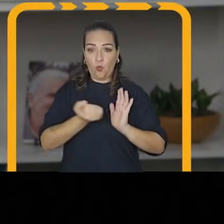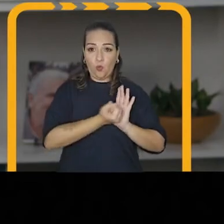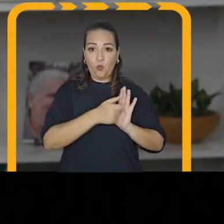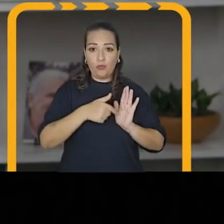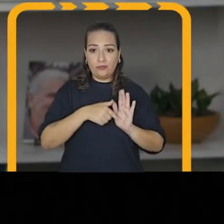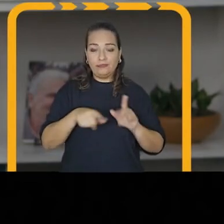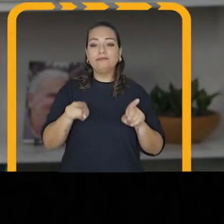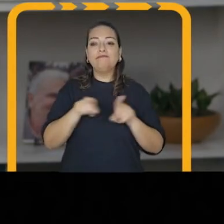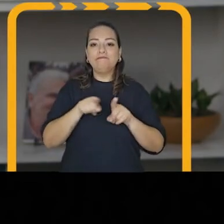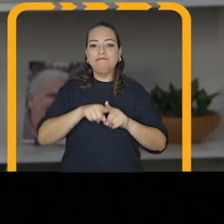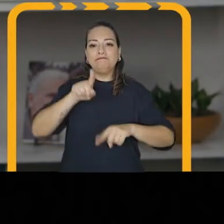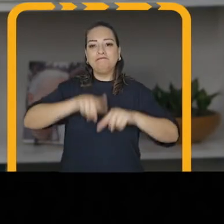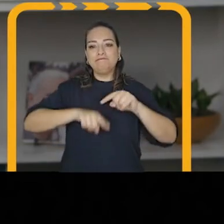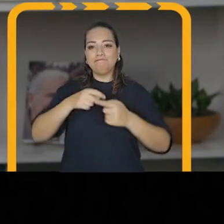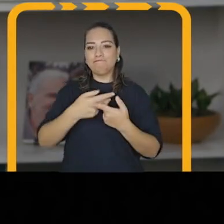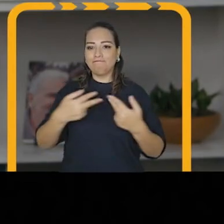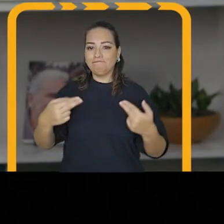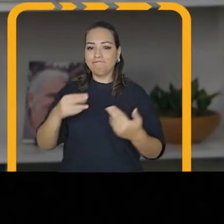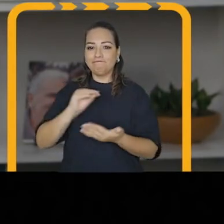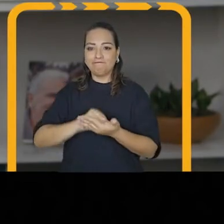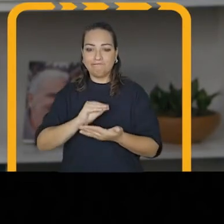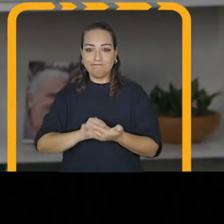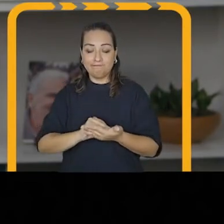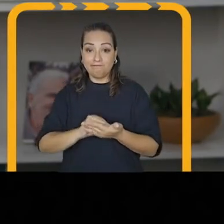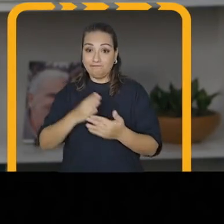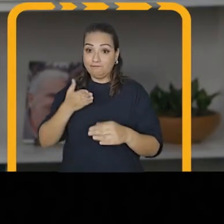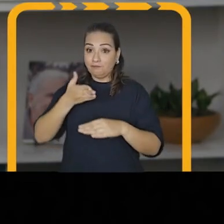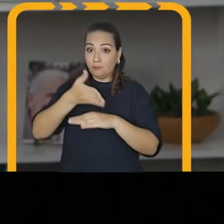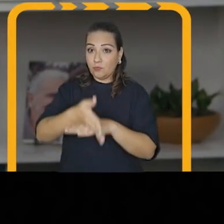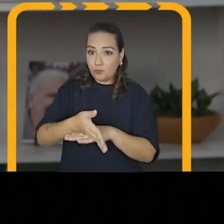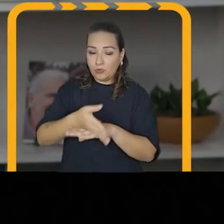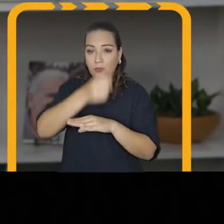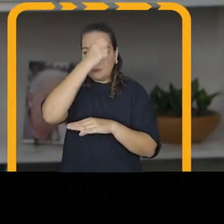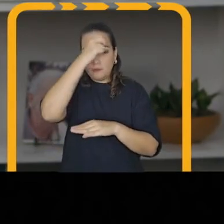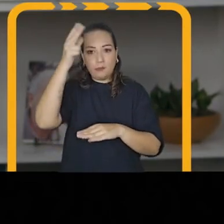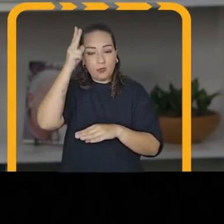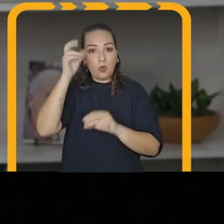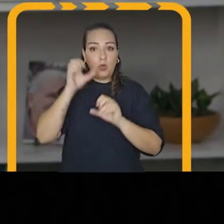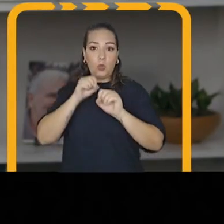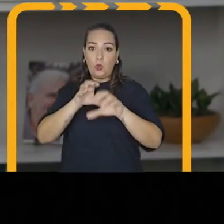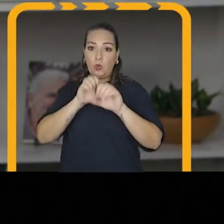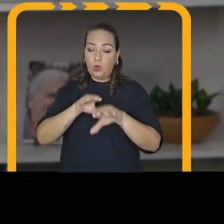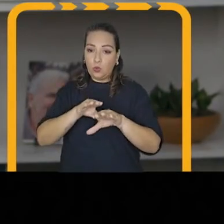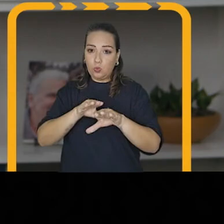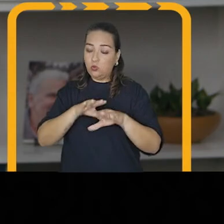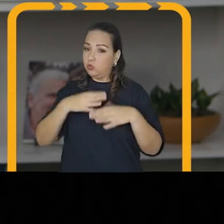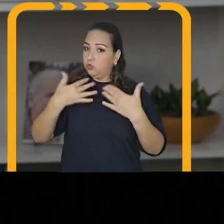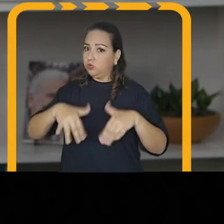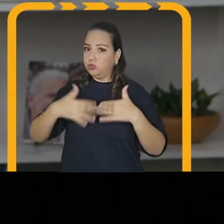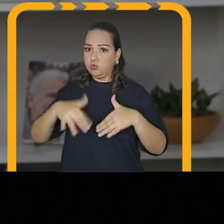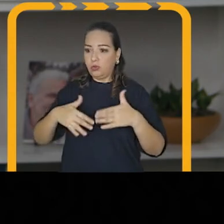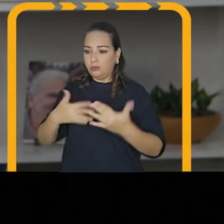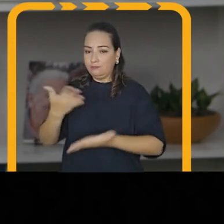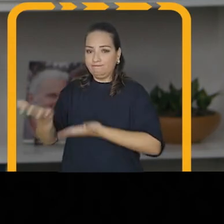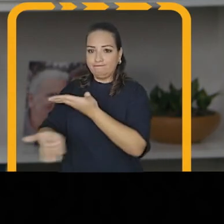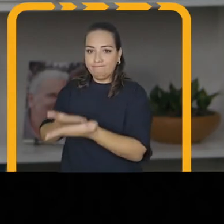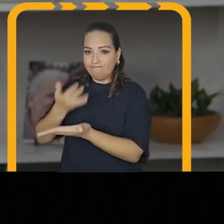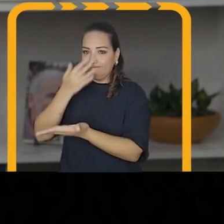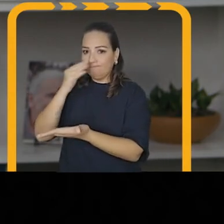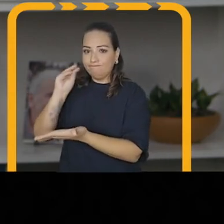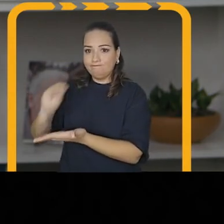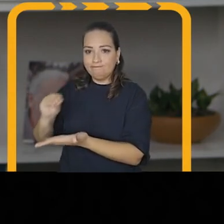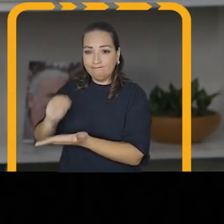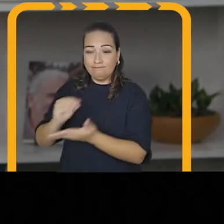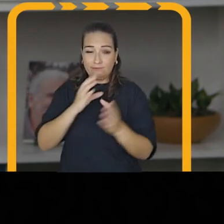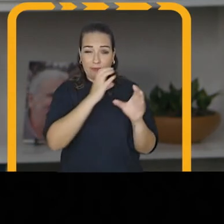Quando assumiu o comando da prefeitura, a cidade enfrentava enormes dificuldades, sobretudo o abandono dos serviços públicos, as contas